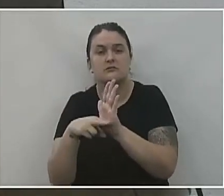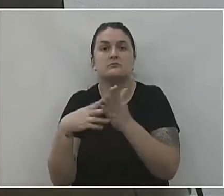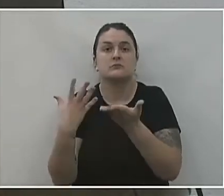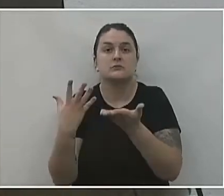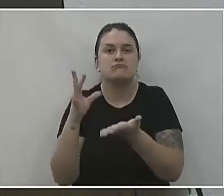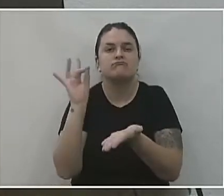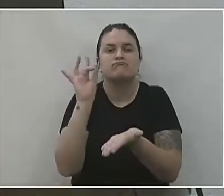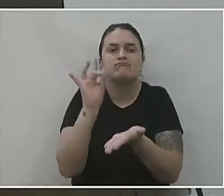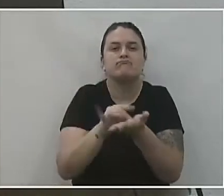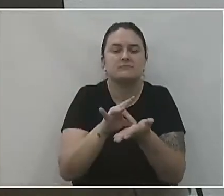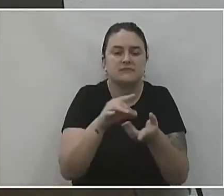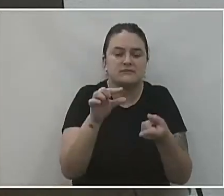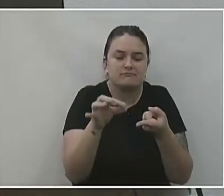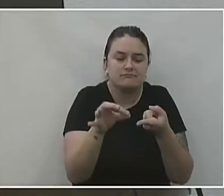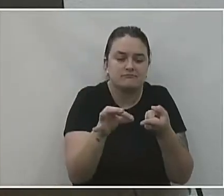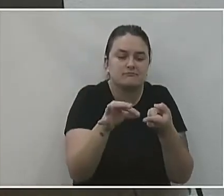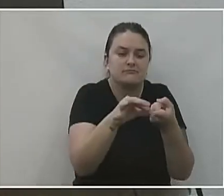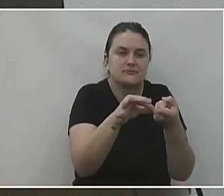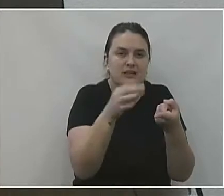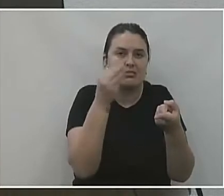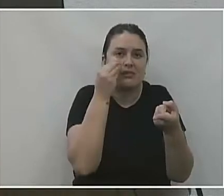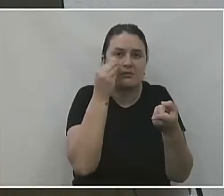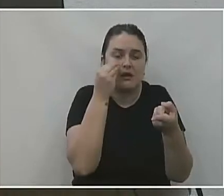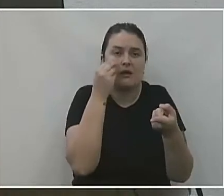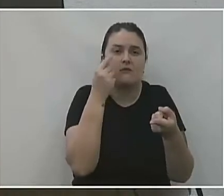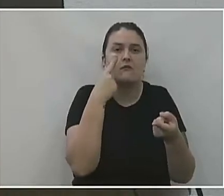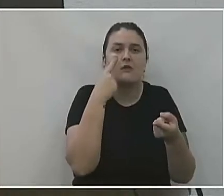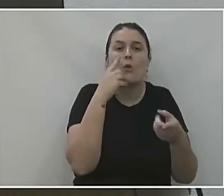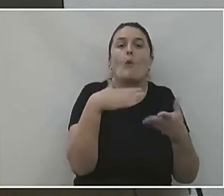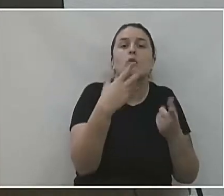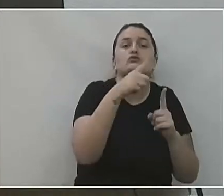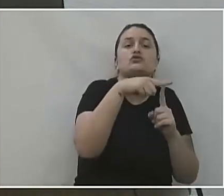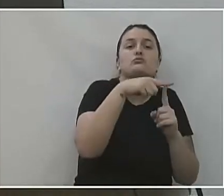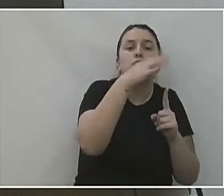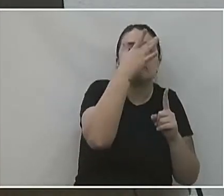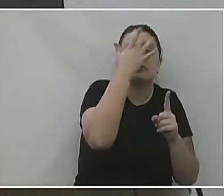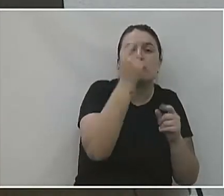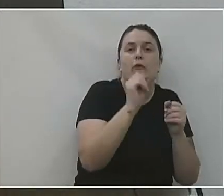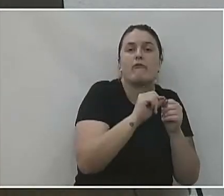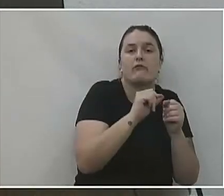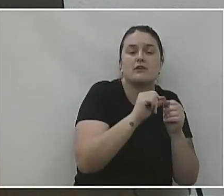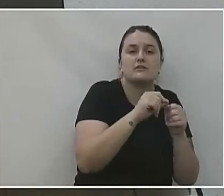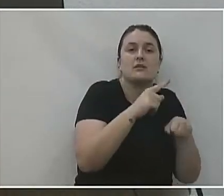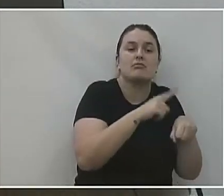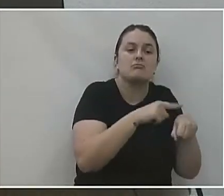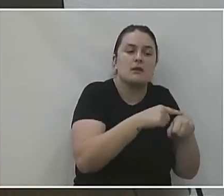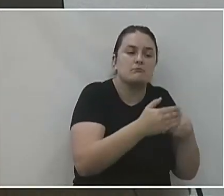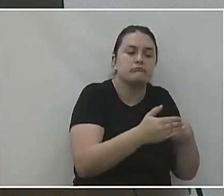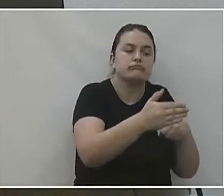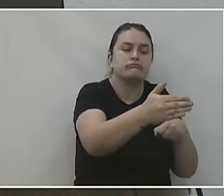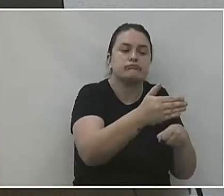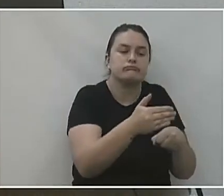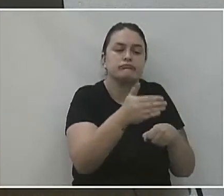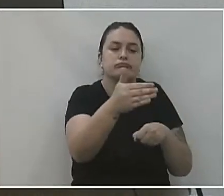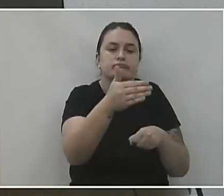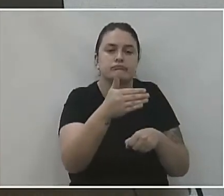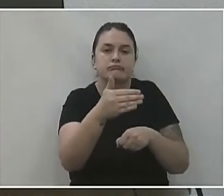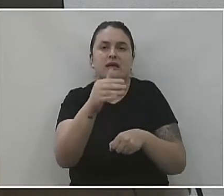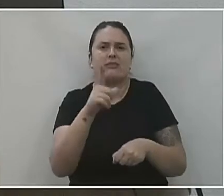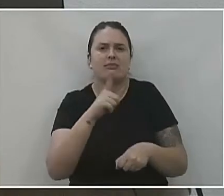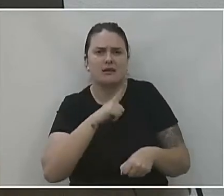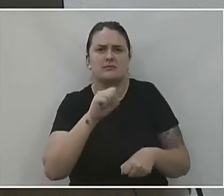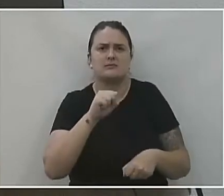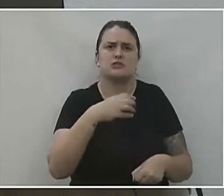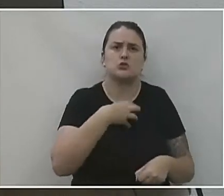a eficácia do teste está muito vinculada com o tipo de teste que você faz e na janela de oportunidade. você o RT